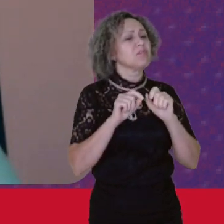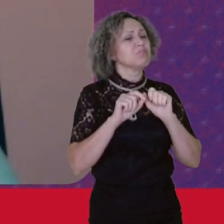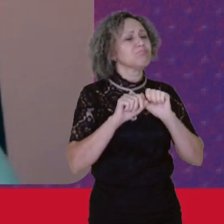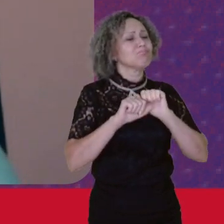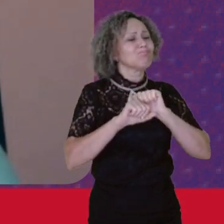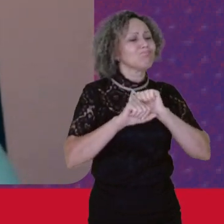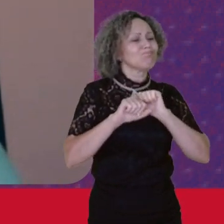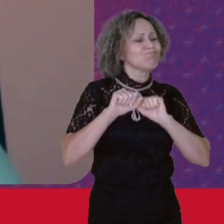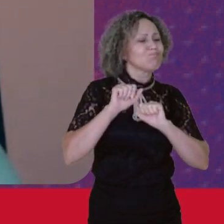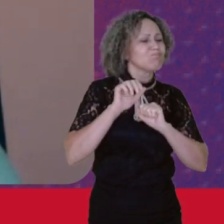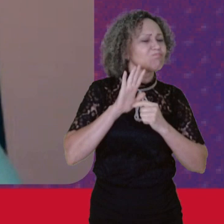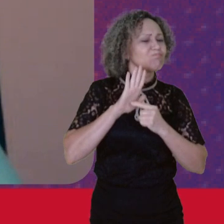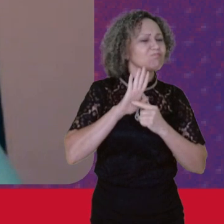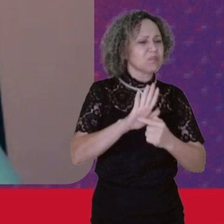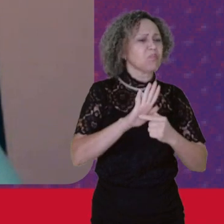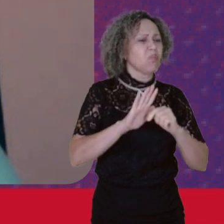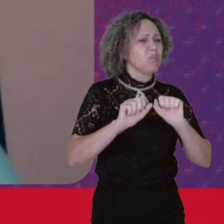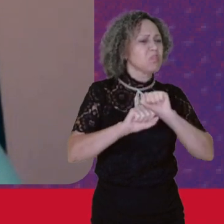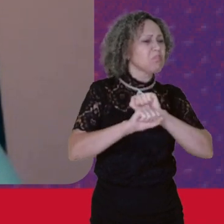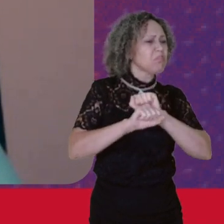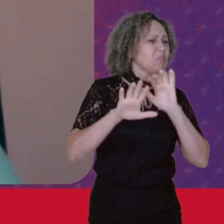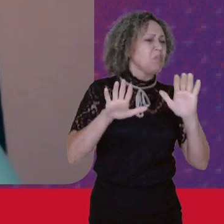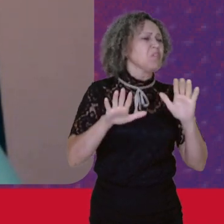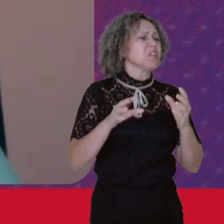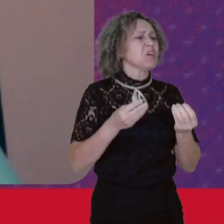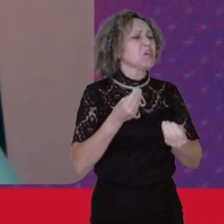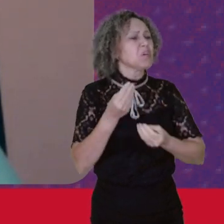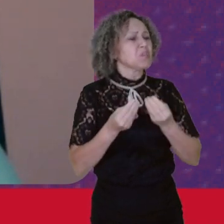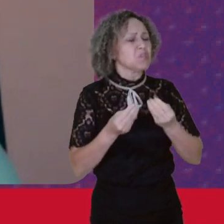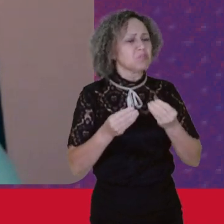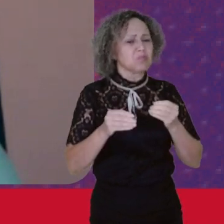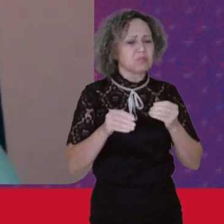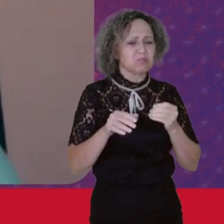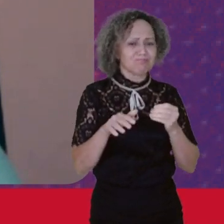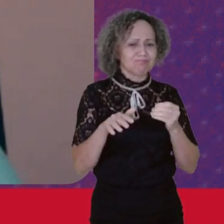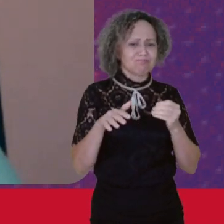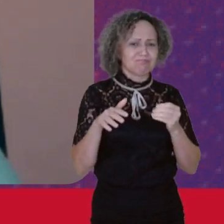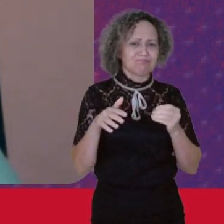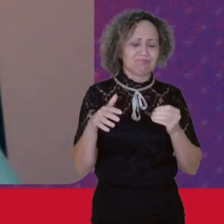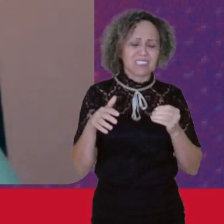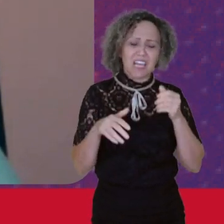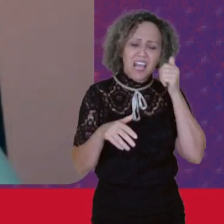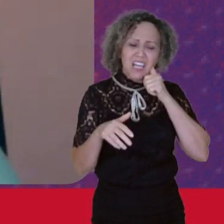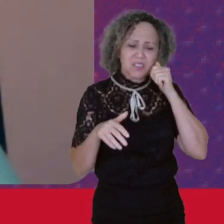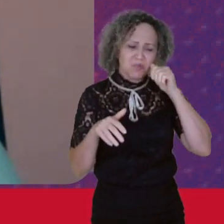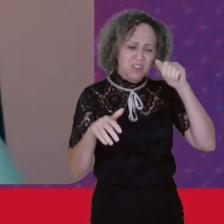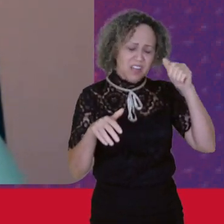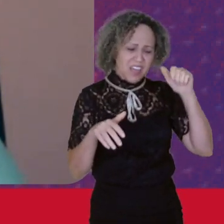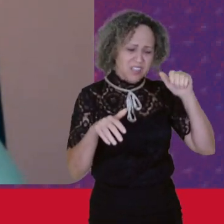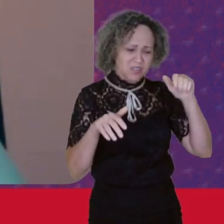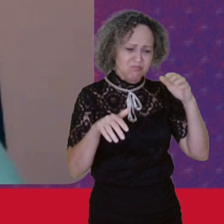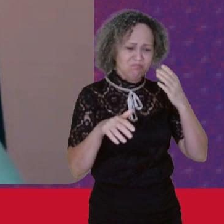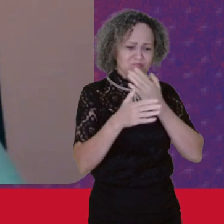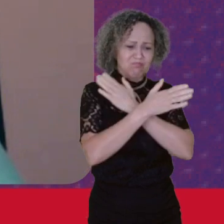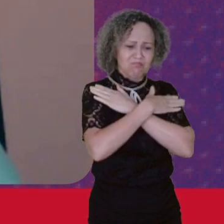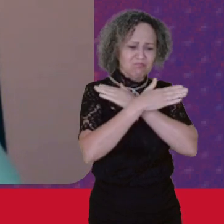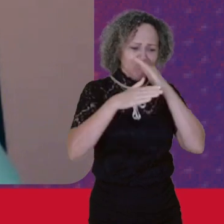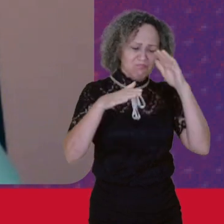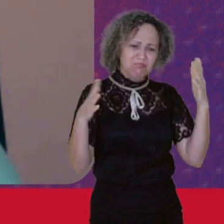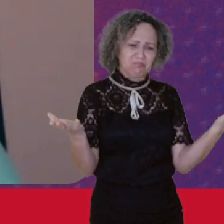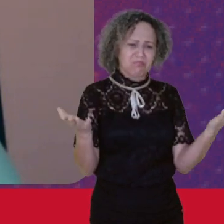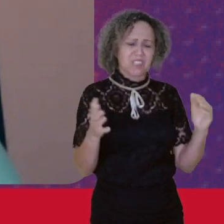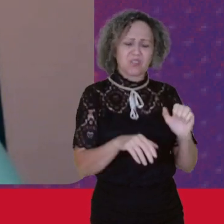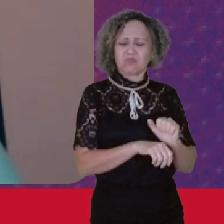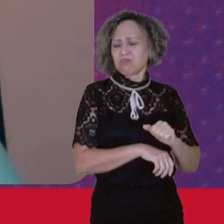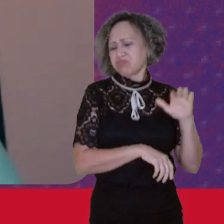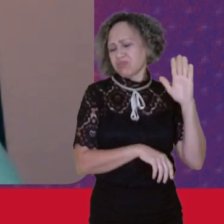Profundamente Desigual A questão Do desemprego Na vida Das mulheres Né E acho Que a gente